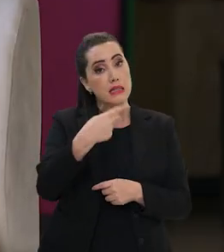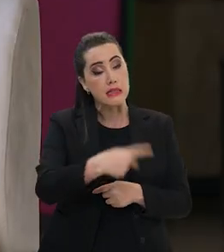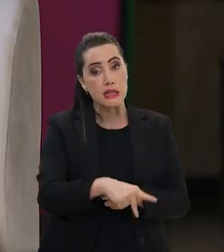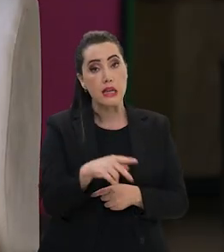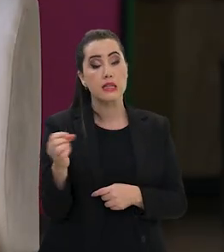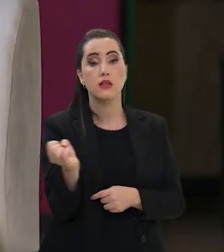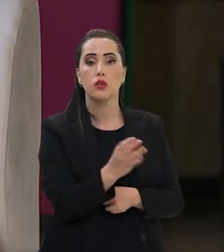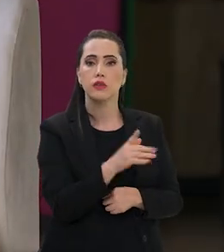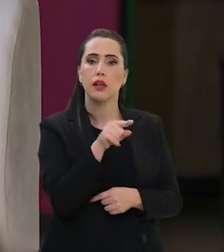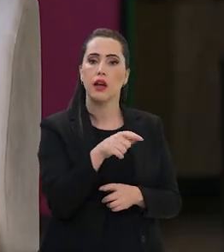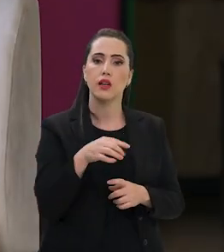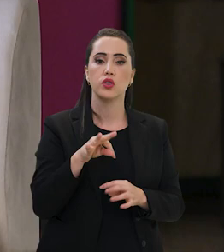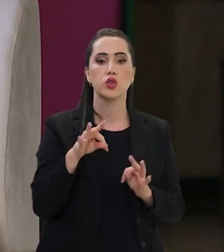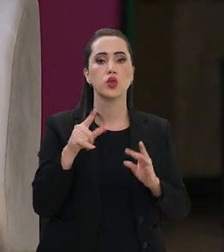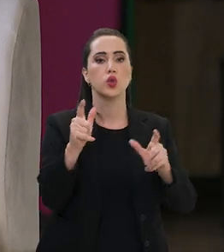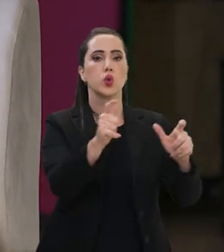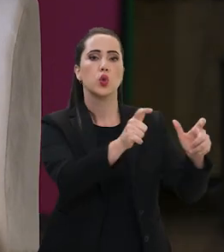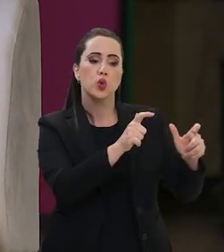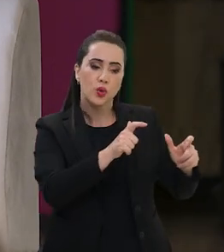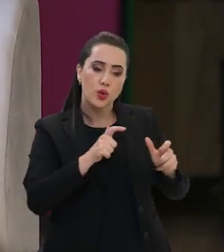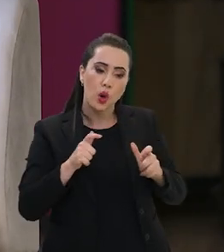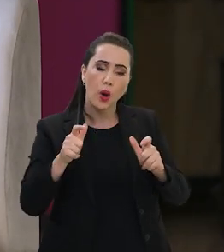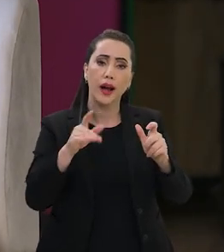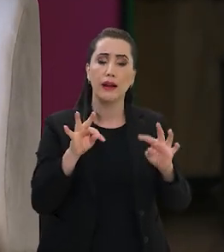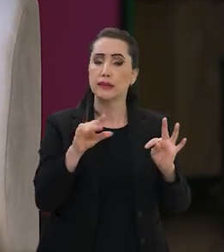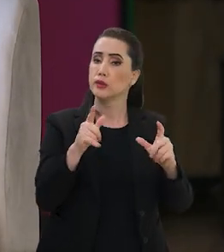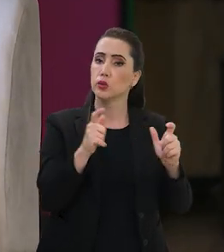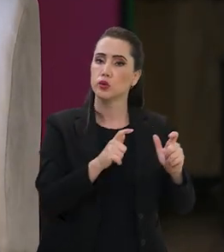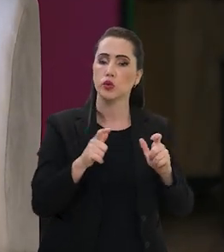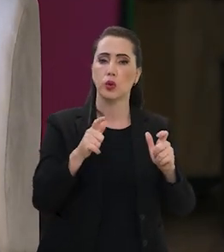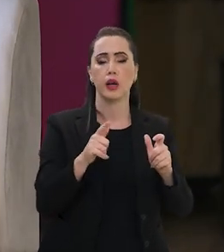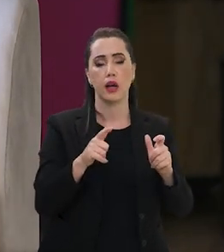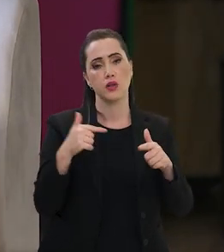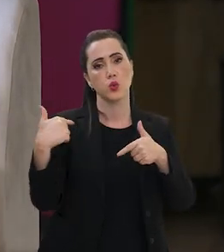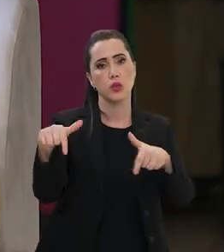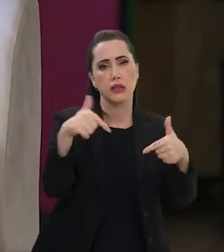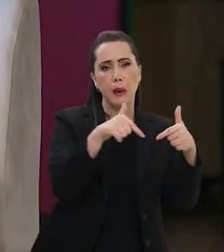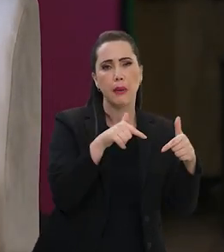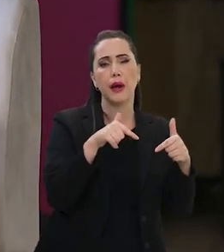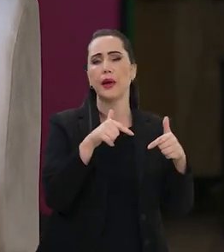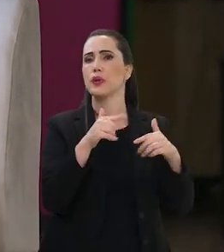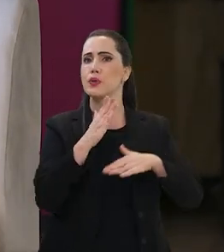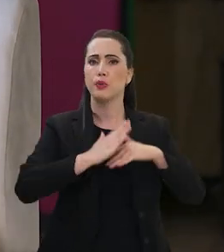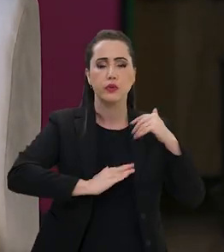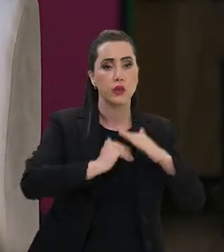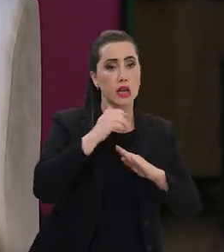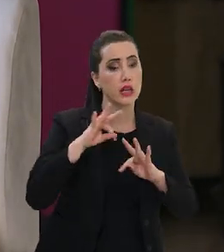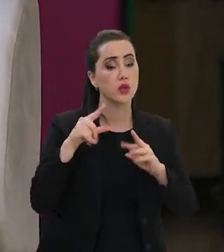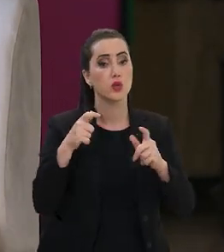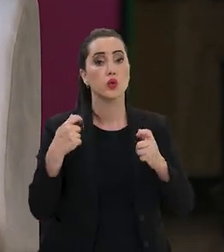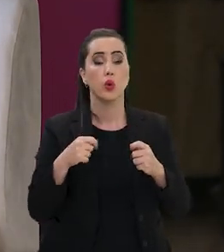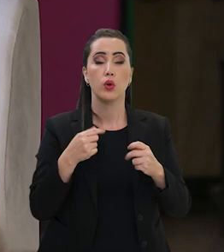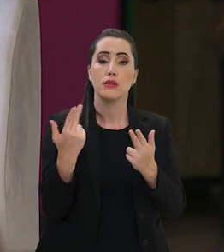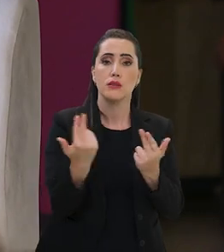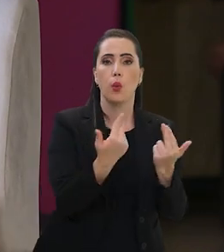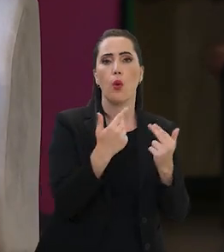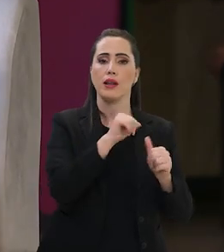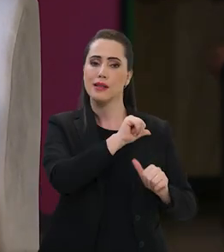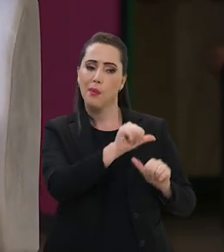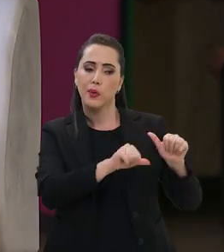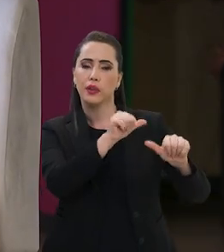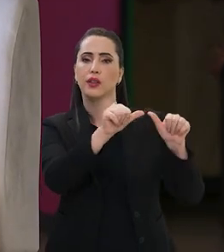essa inovação, ela está ocorrendo em todos os setores, em absolutamente todas as atividades, todas as carreiras. Então, assim,